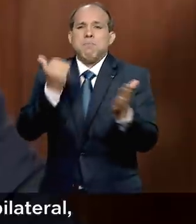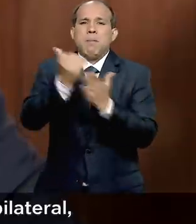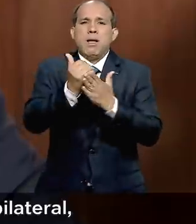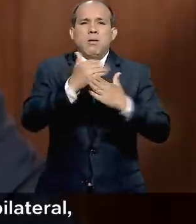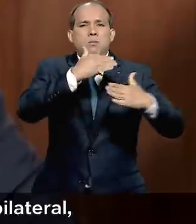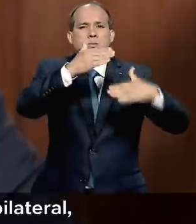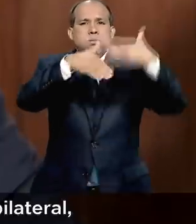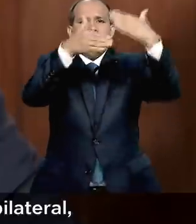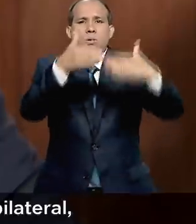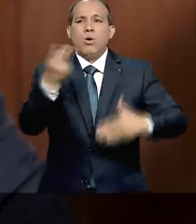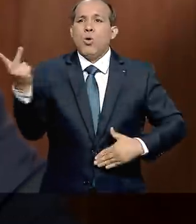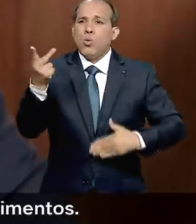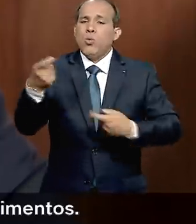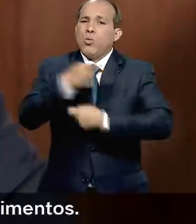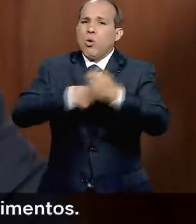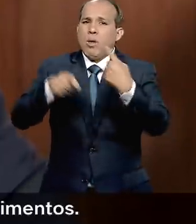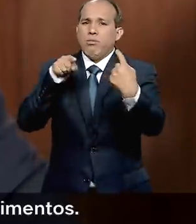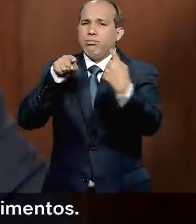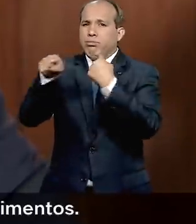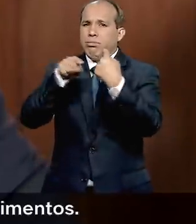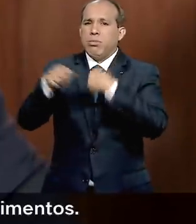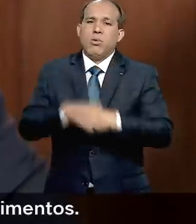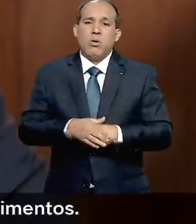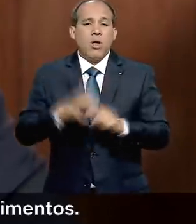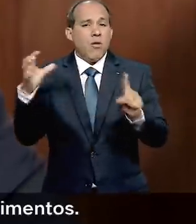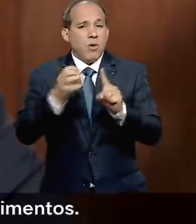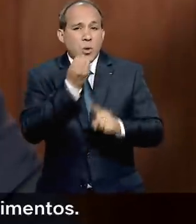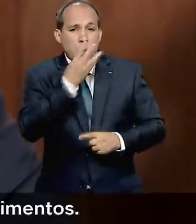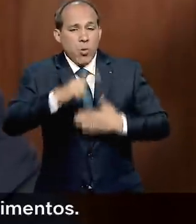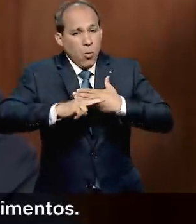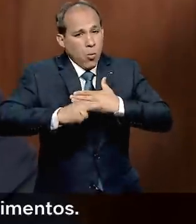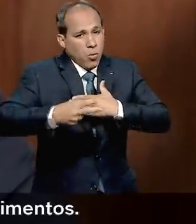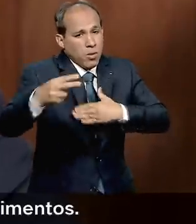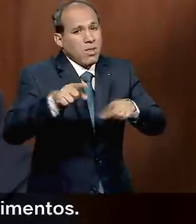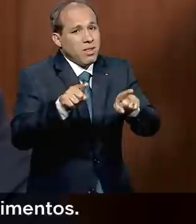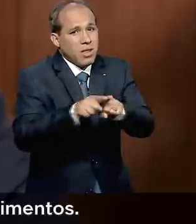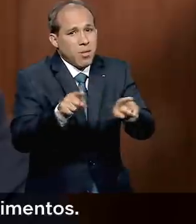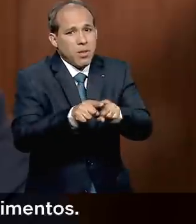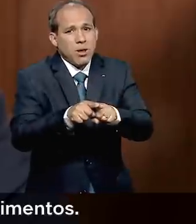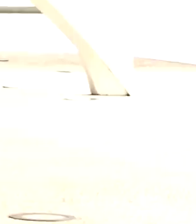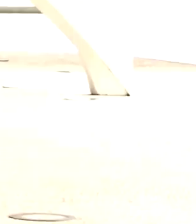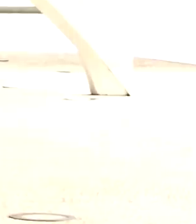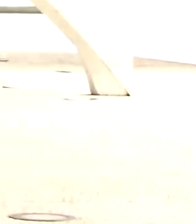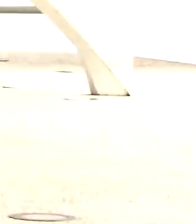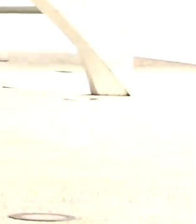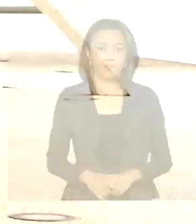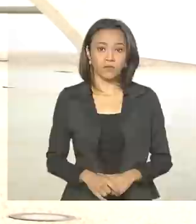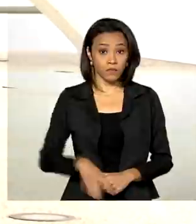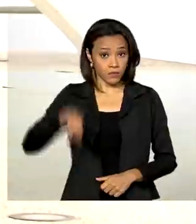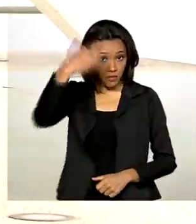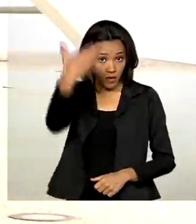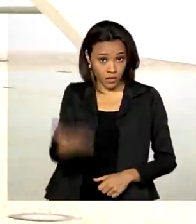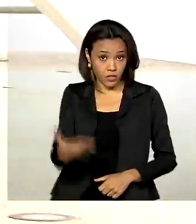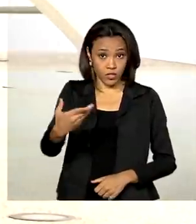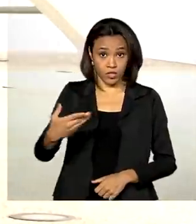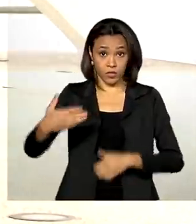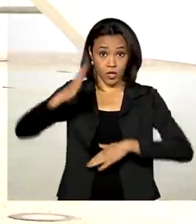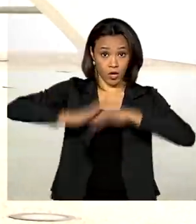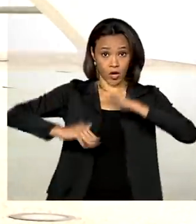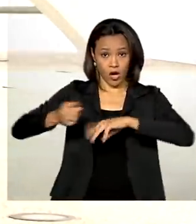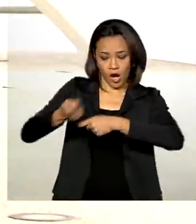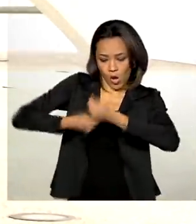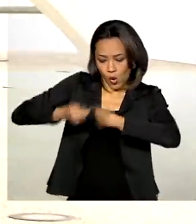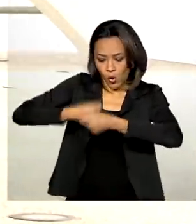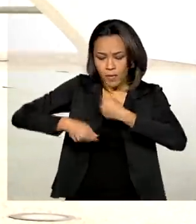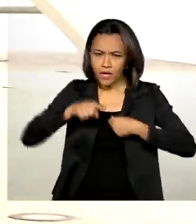ao nosso comércio bilateral, com efeitos benéficos também para o fluxo de investimentos. Para este economista, eventos como